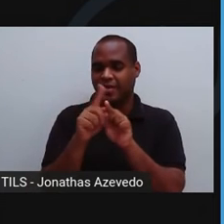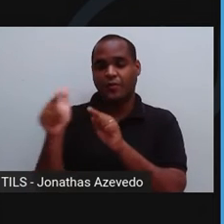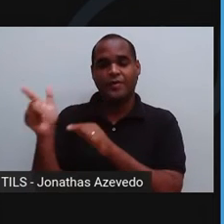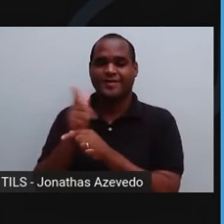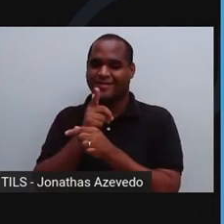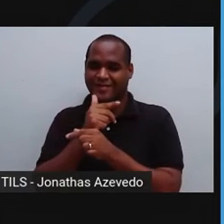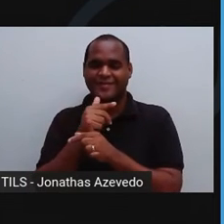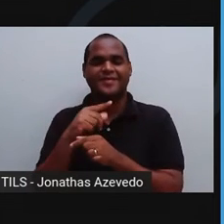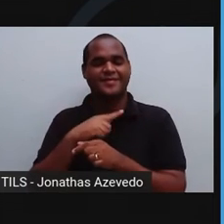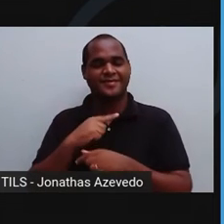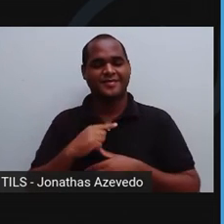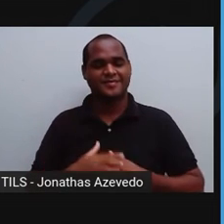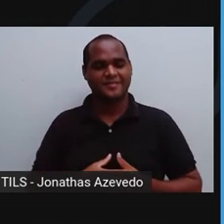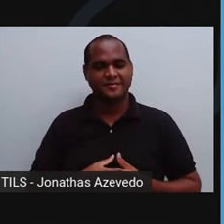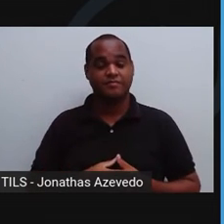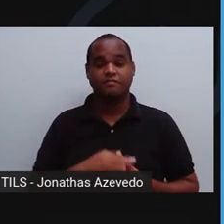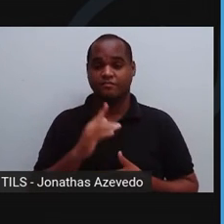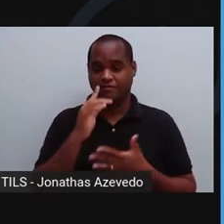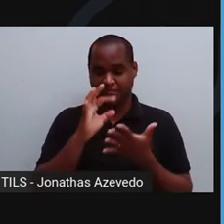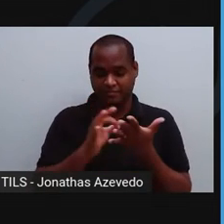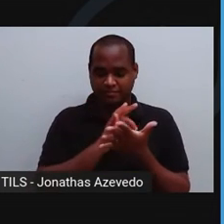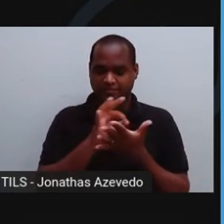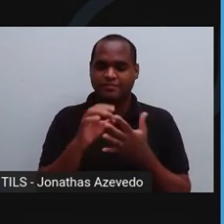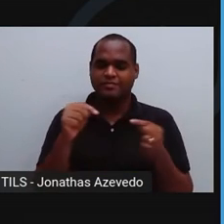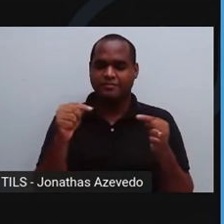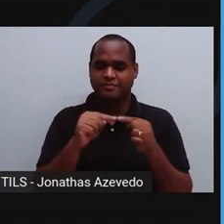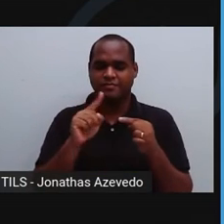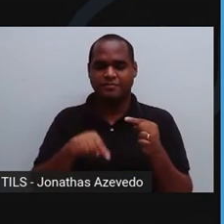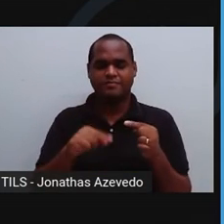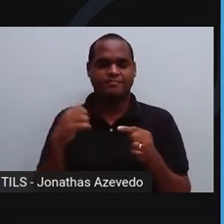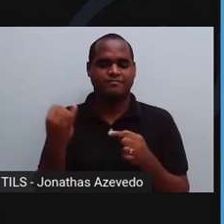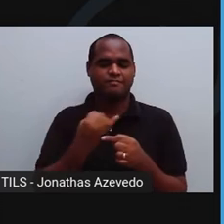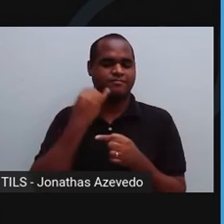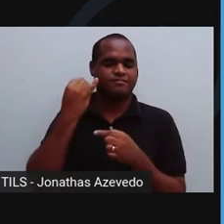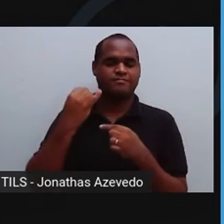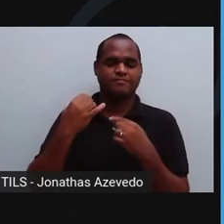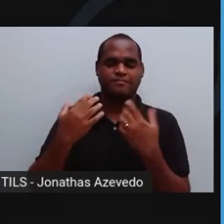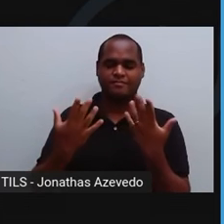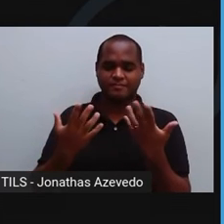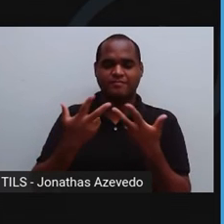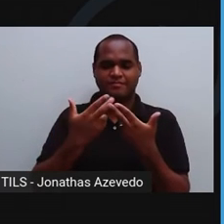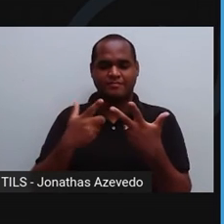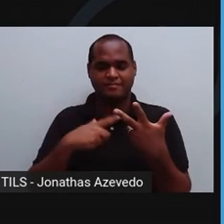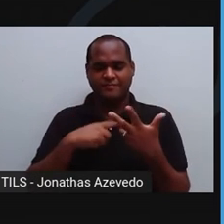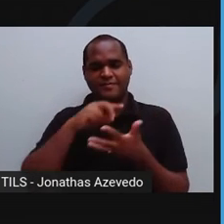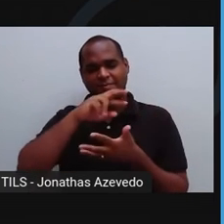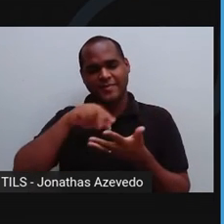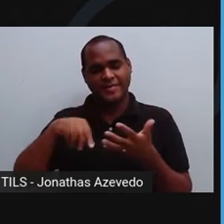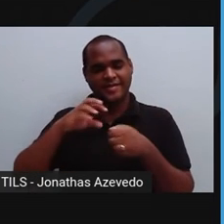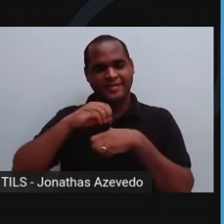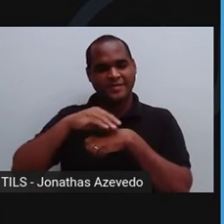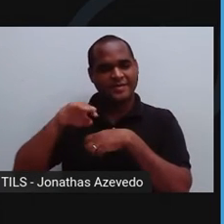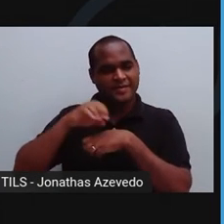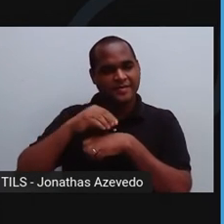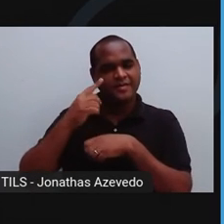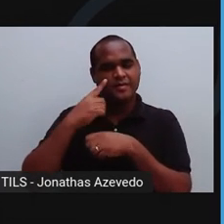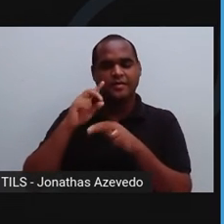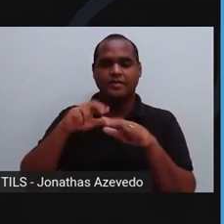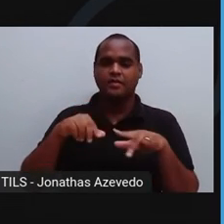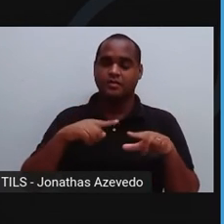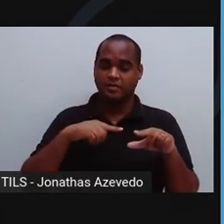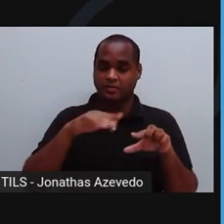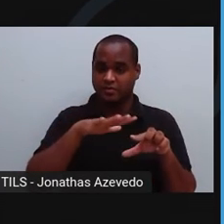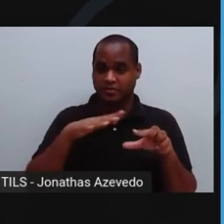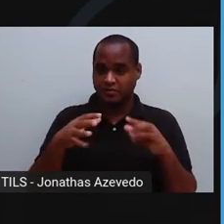As células fazem o metabolismo dos nutrientes e também soltam nesse meio com